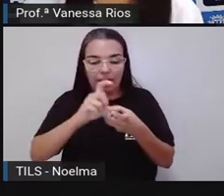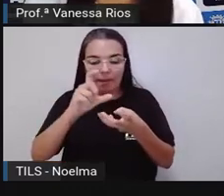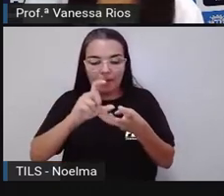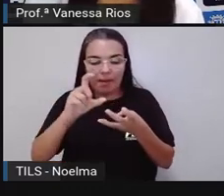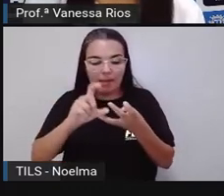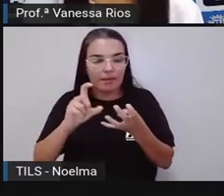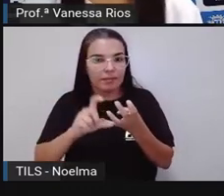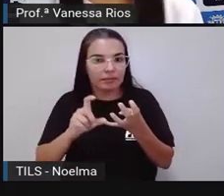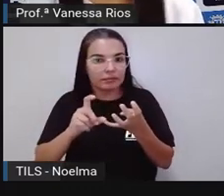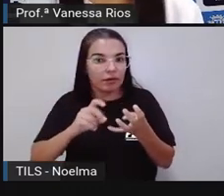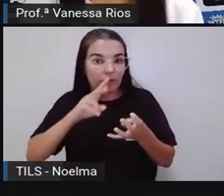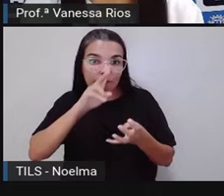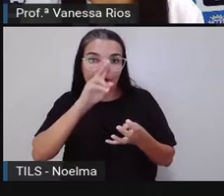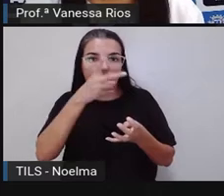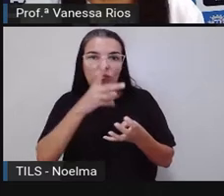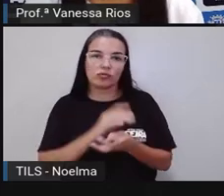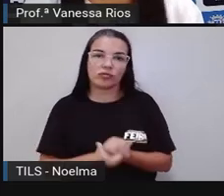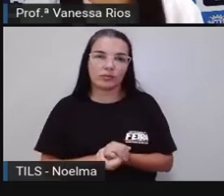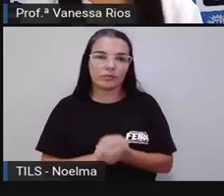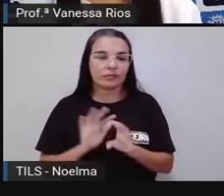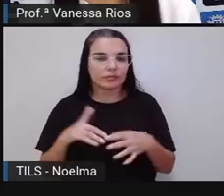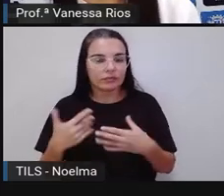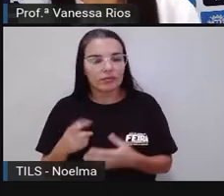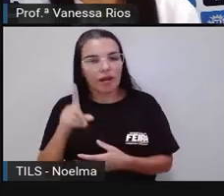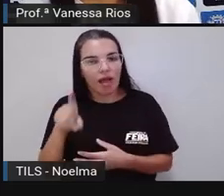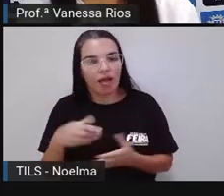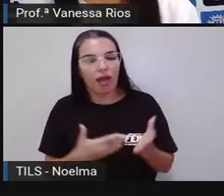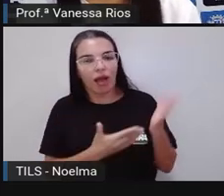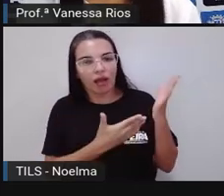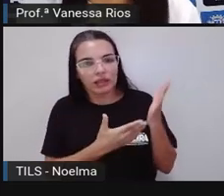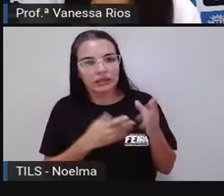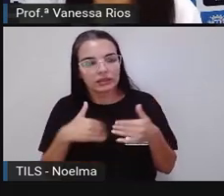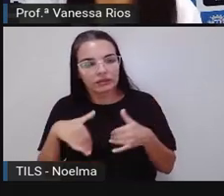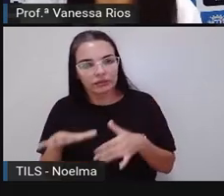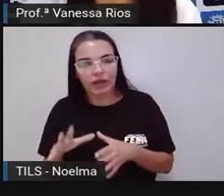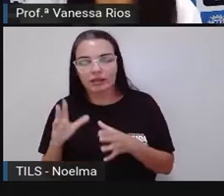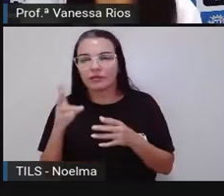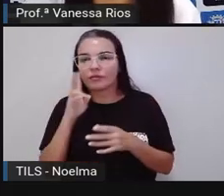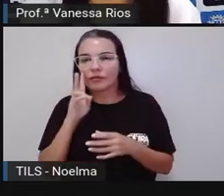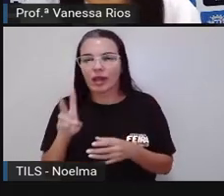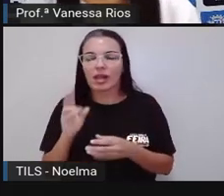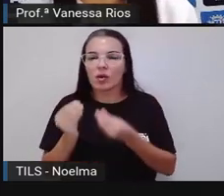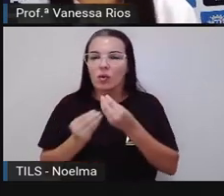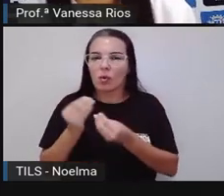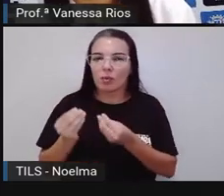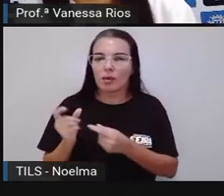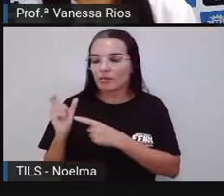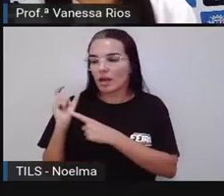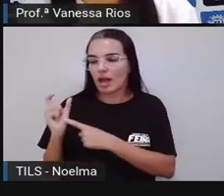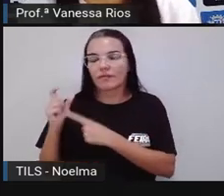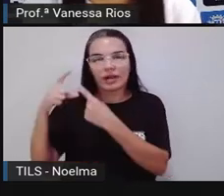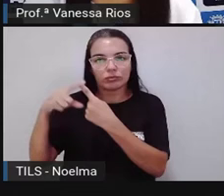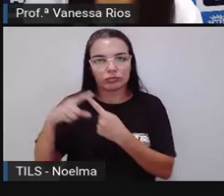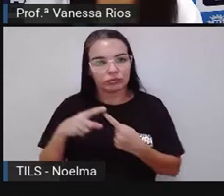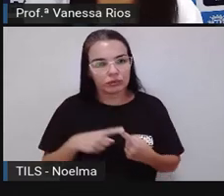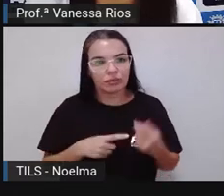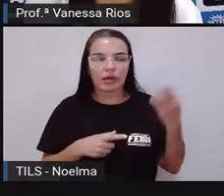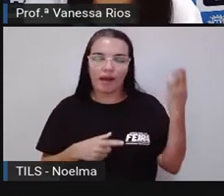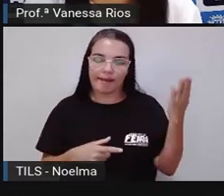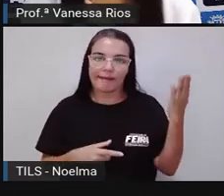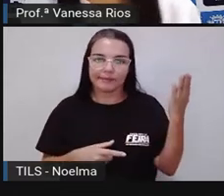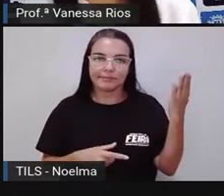permitir, né, dizer, observar, classificar uma palavra como oxítona, como